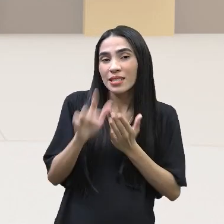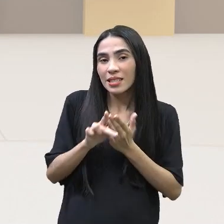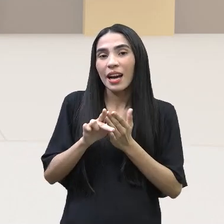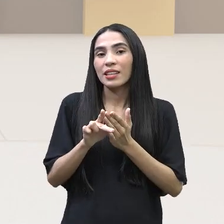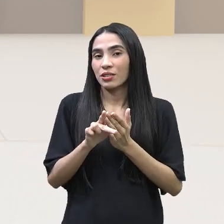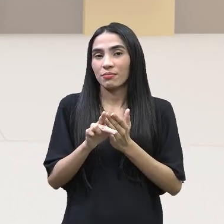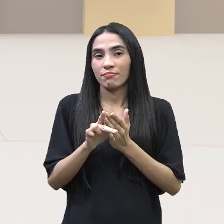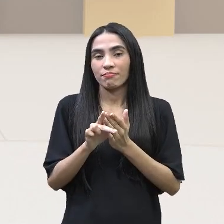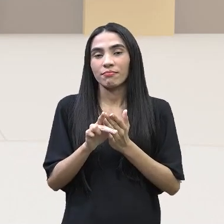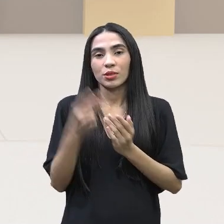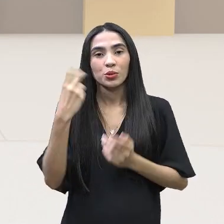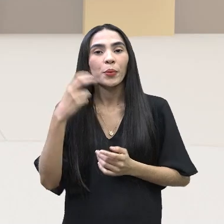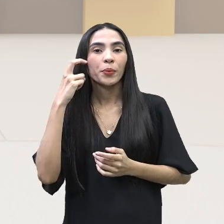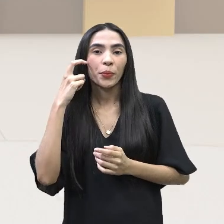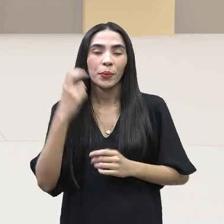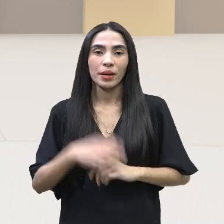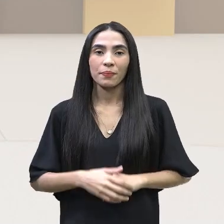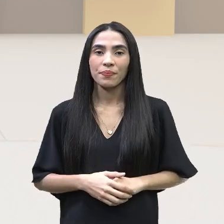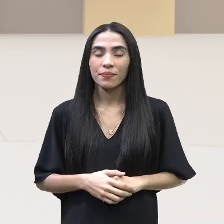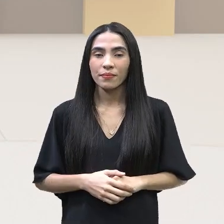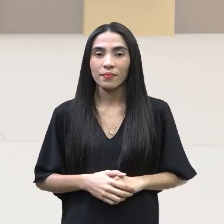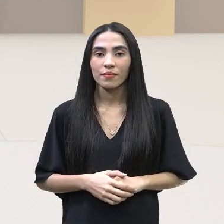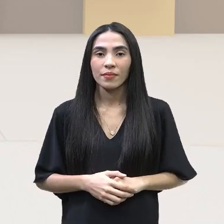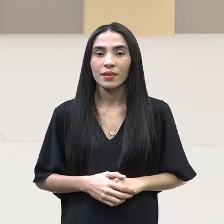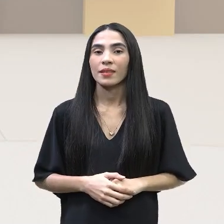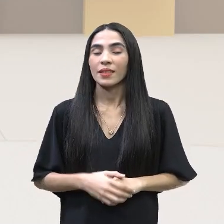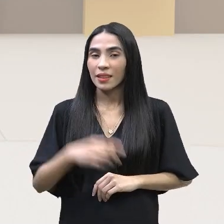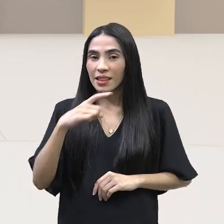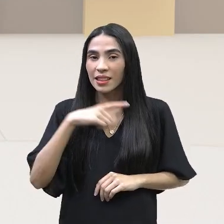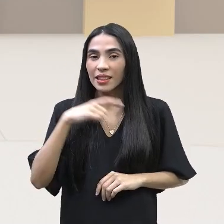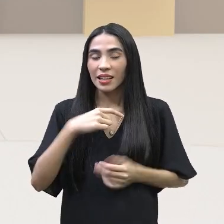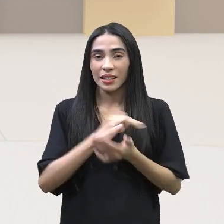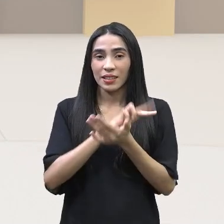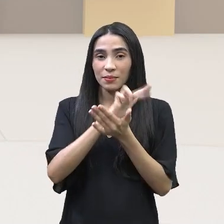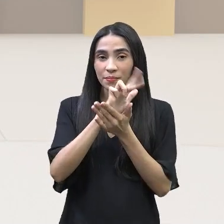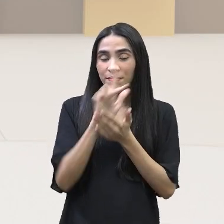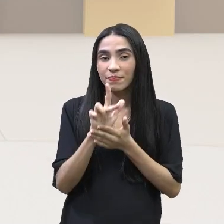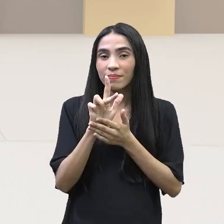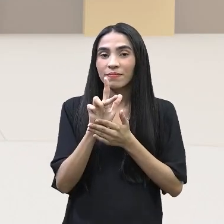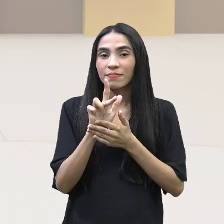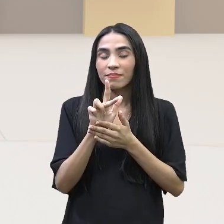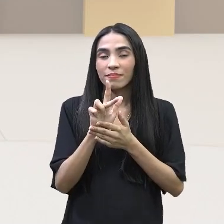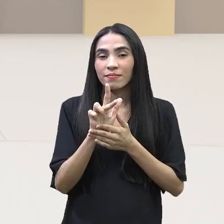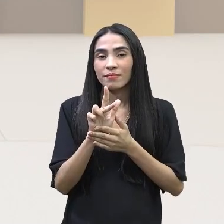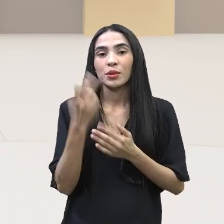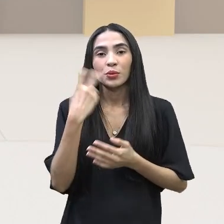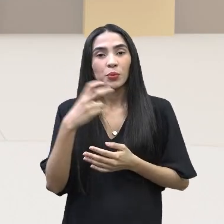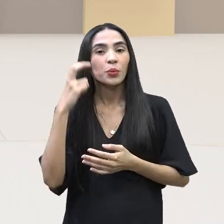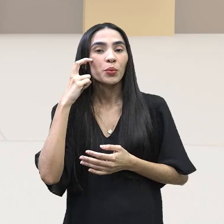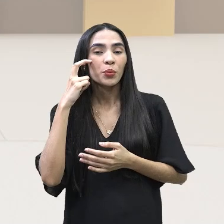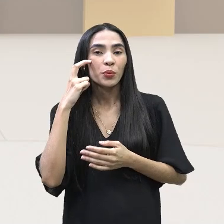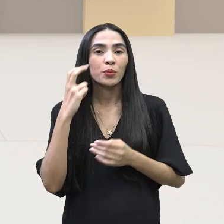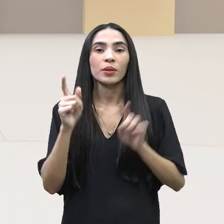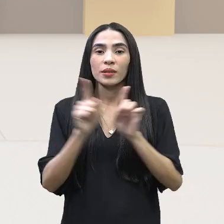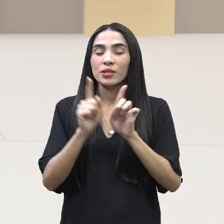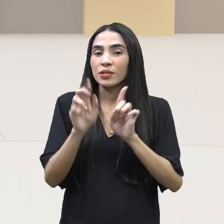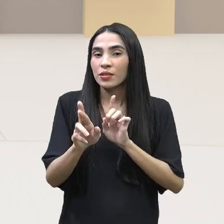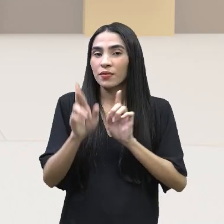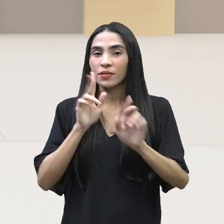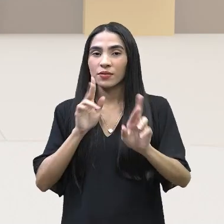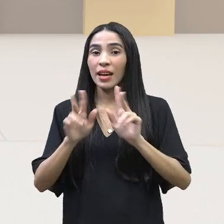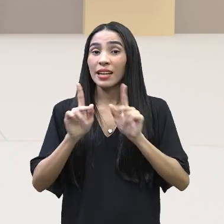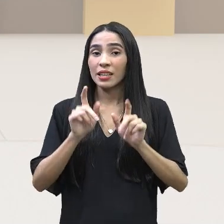Nós temos uma diversidade muito grande de diferentes,